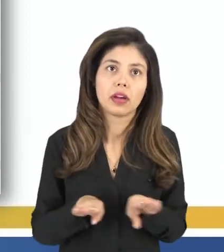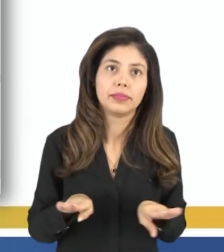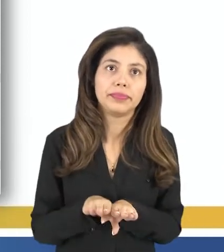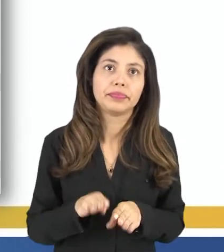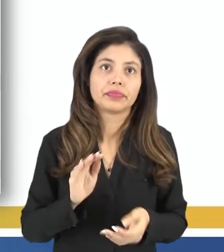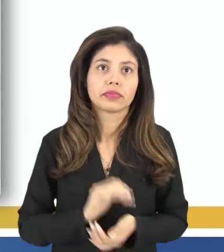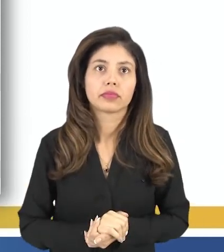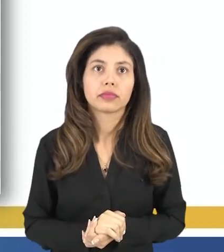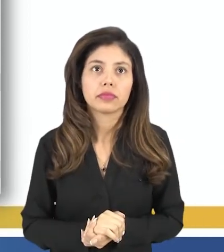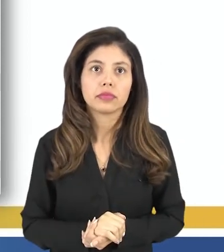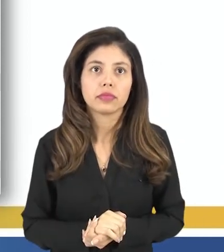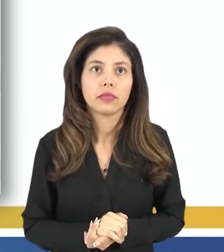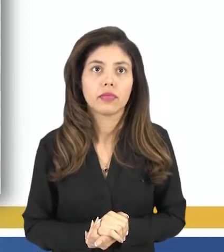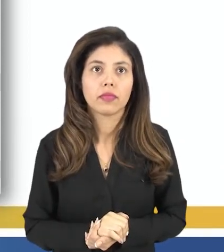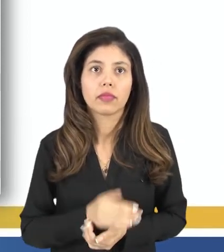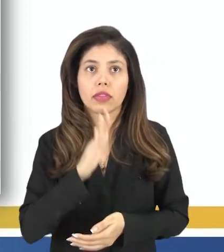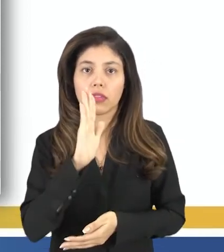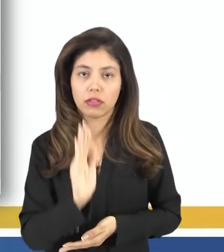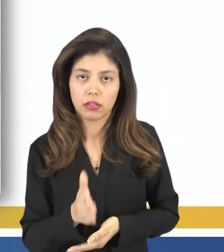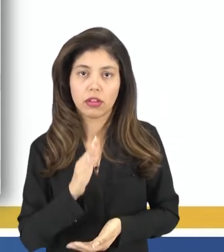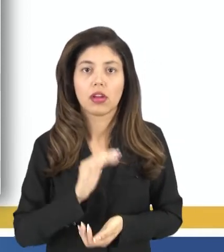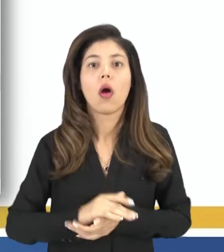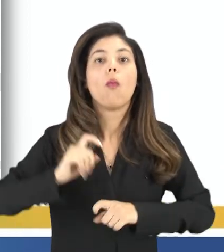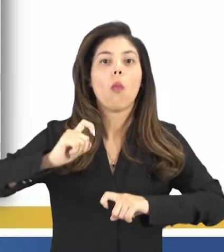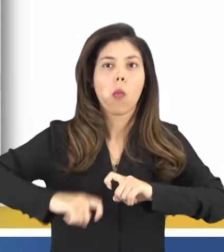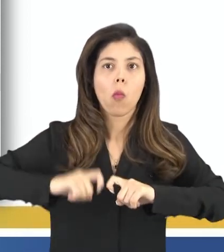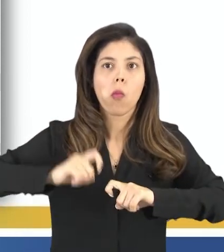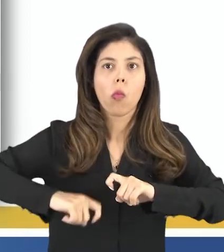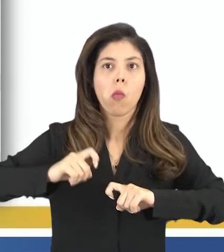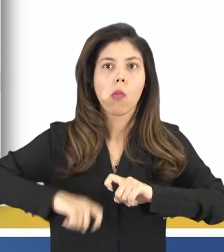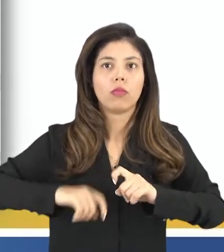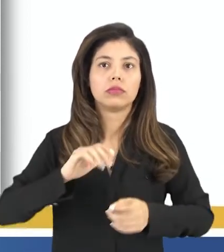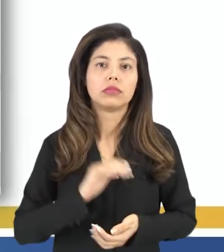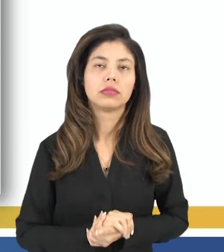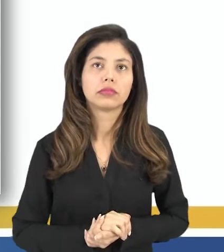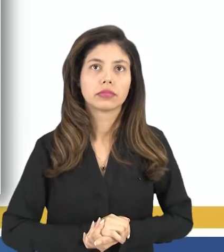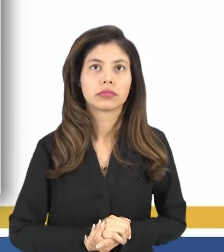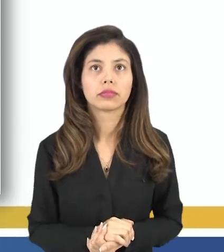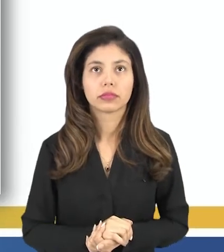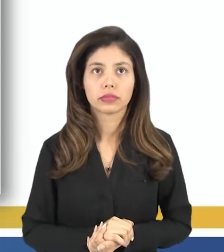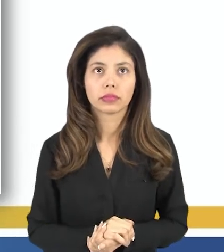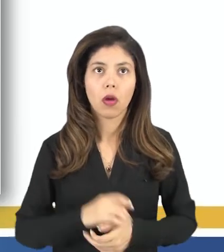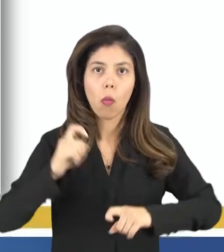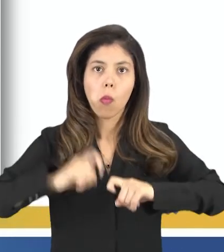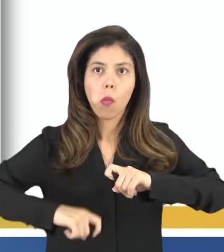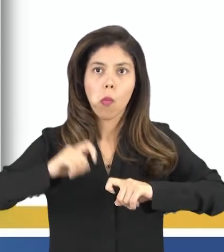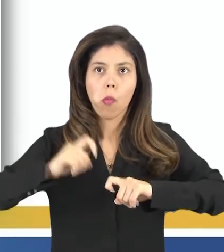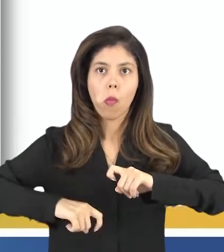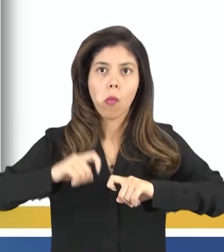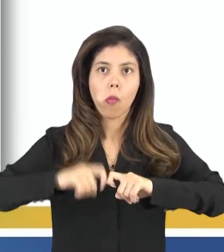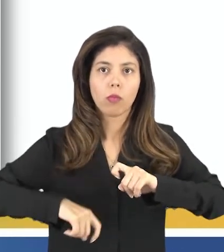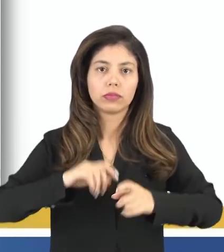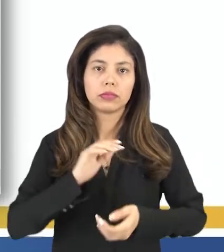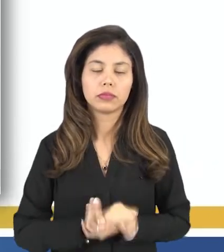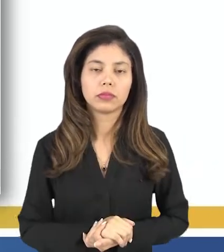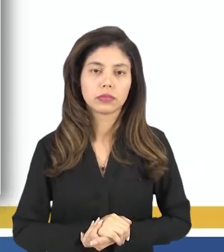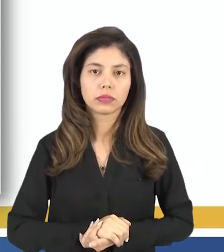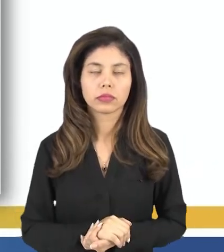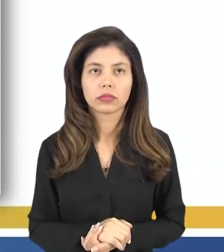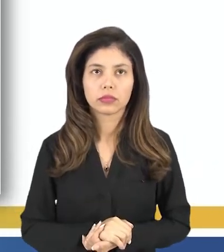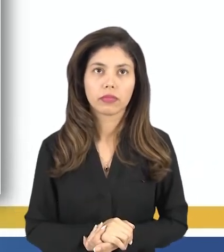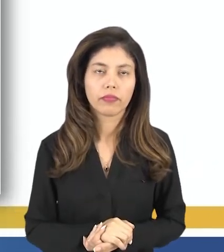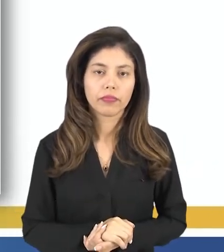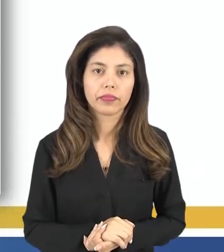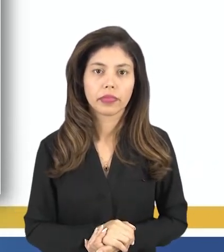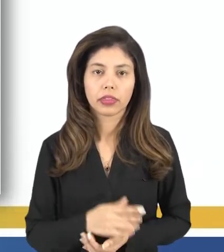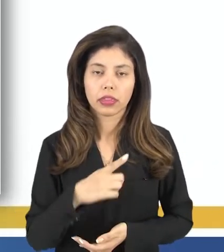justamente para designar sexo. Vamos começar por essa de sexo. Vou fazer a leitura bem pausada. Então